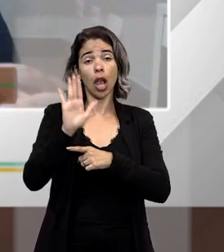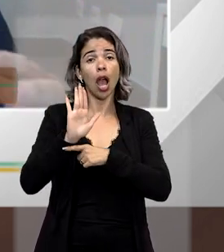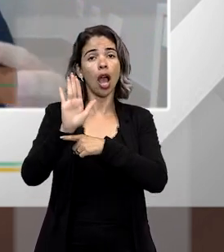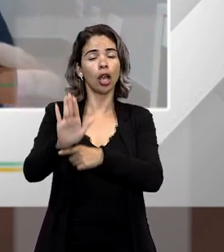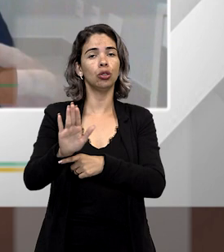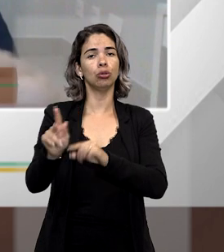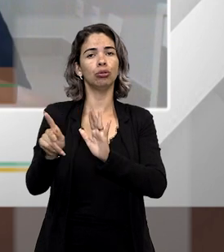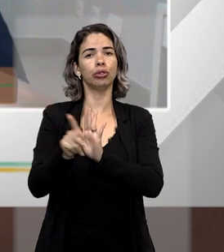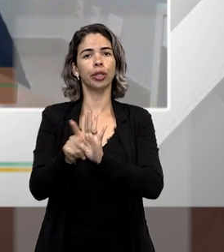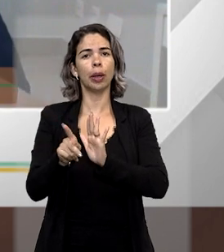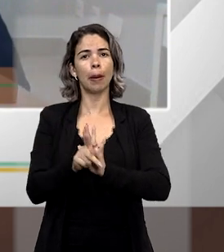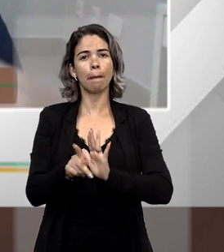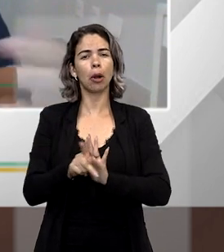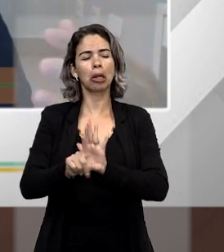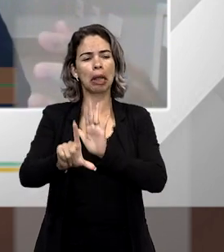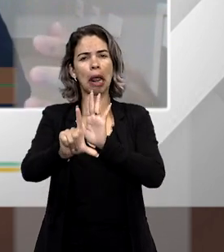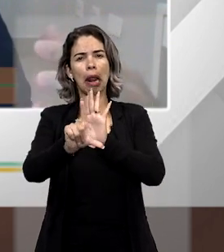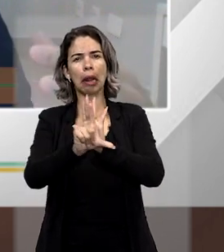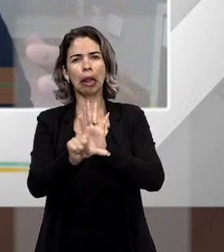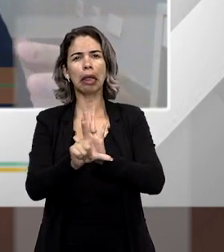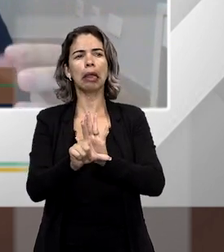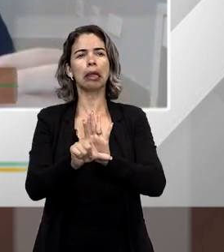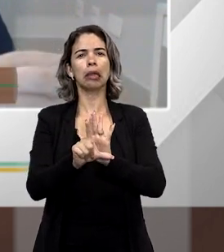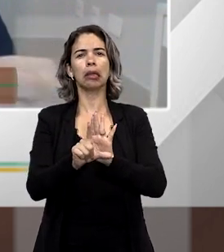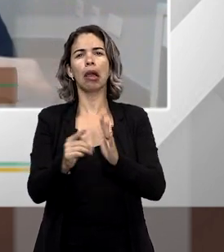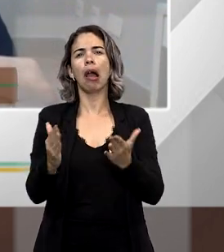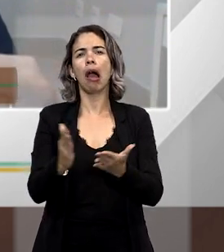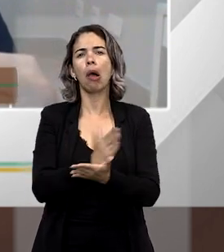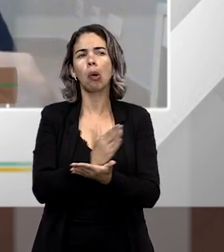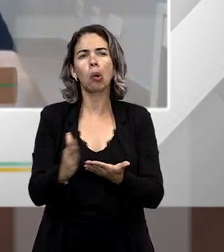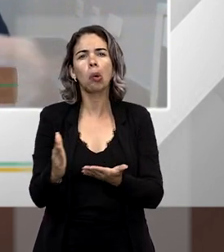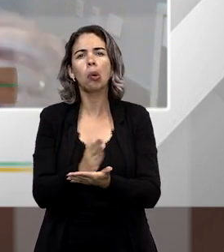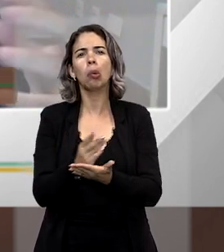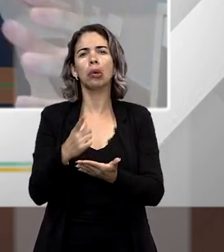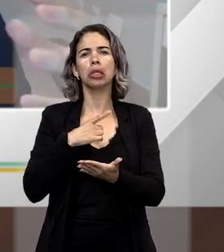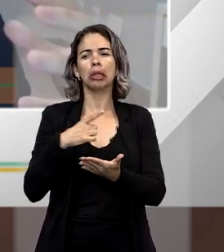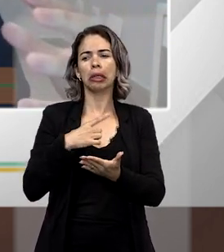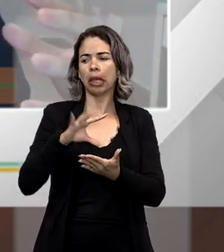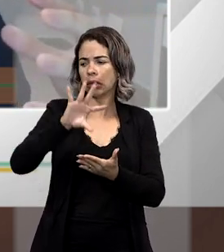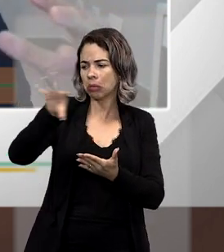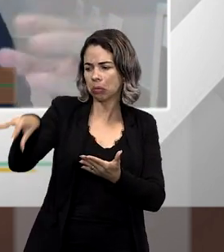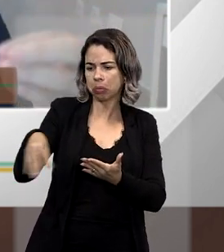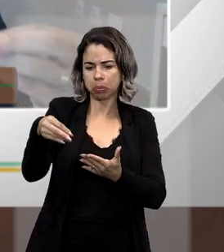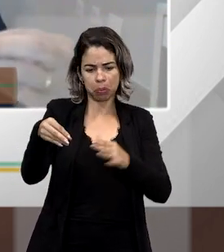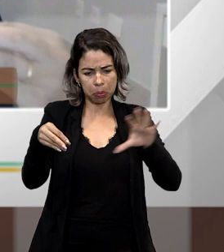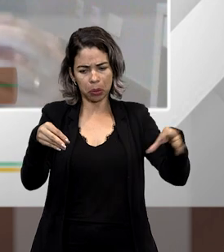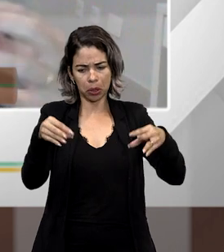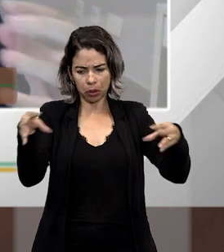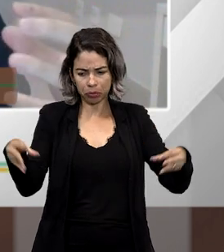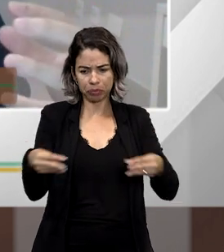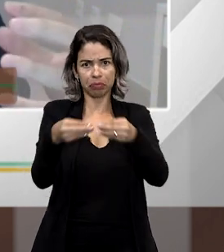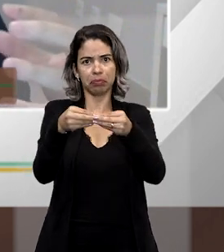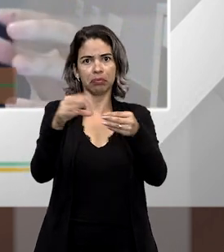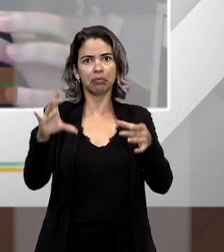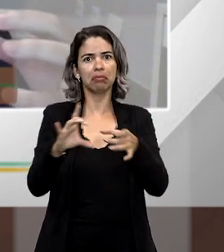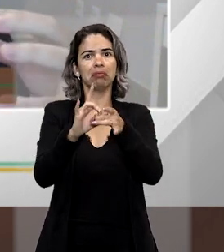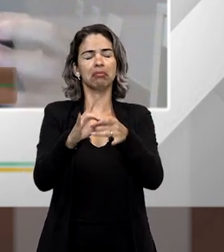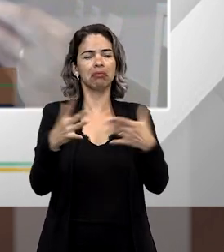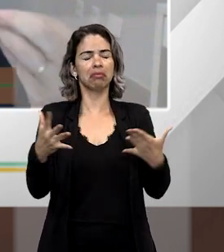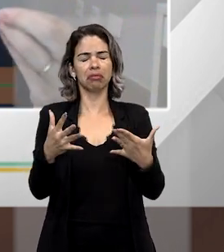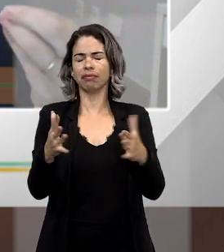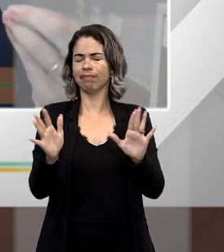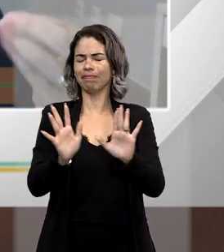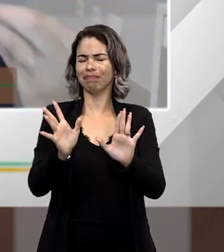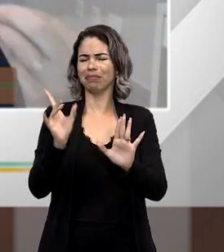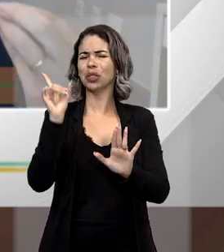pouco da edição de leis esparsas que muitas vezes criam uma cuxa de retalhos no nosso ordenamento jurídico penal e